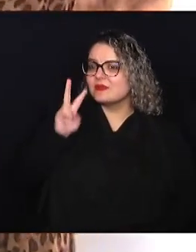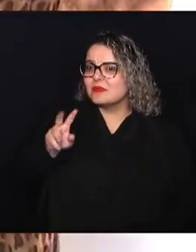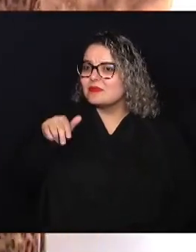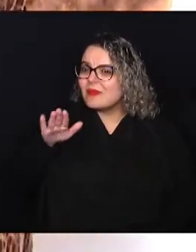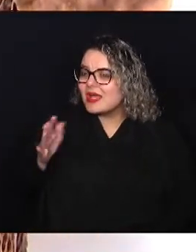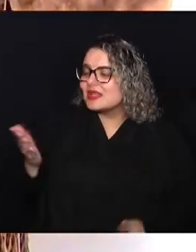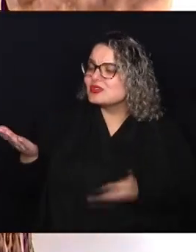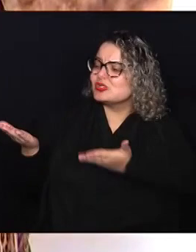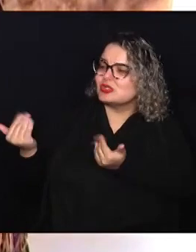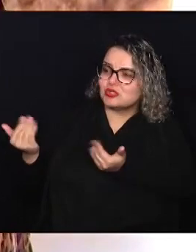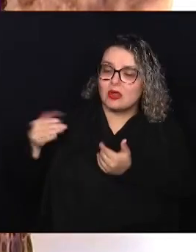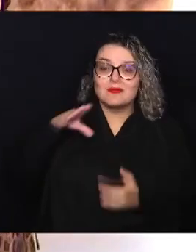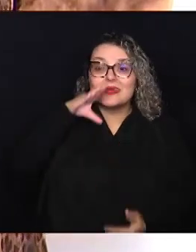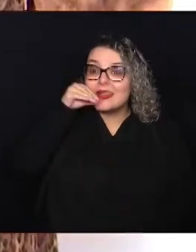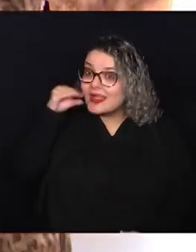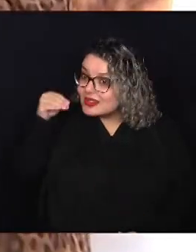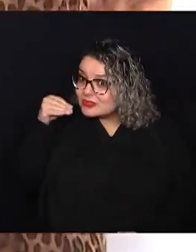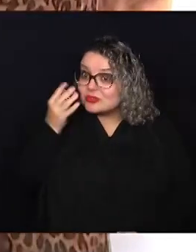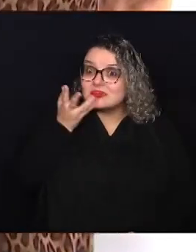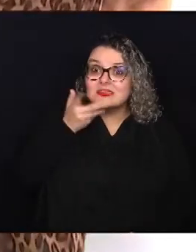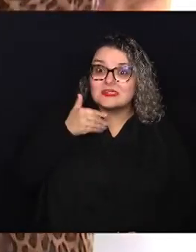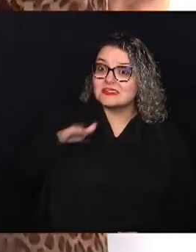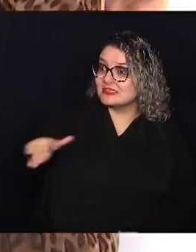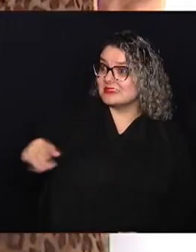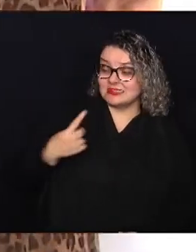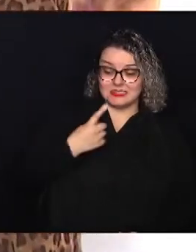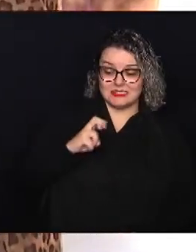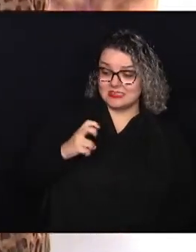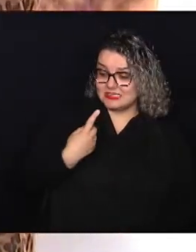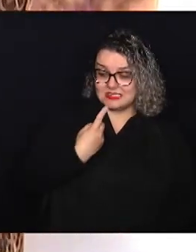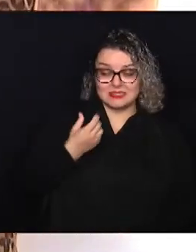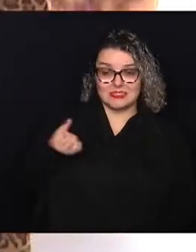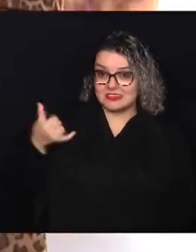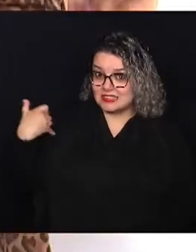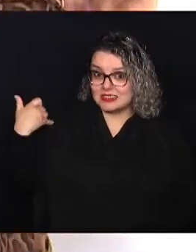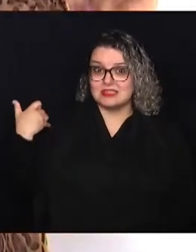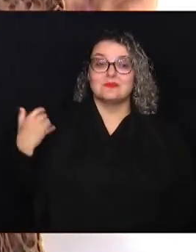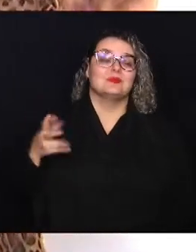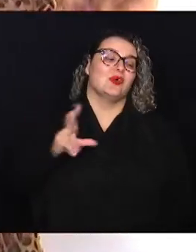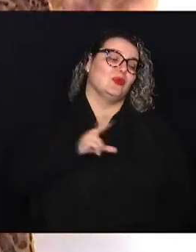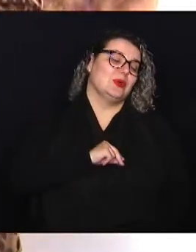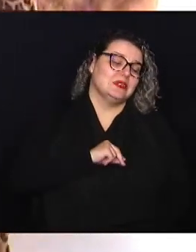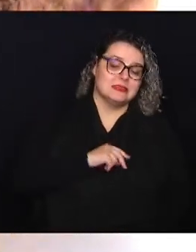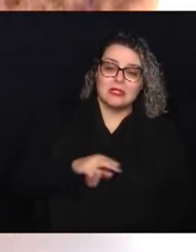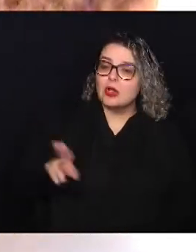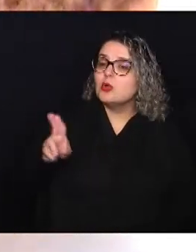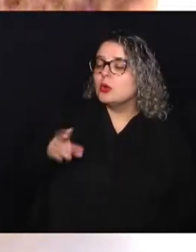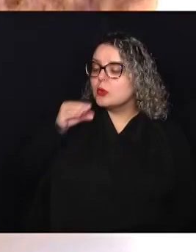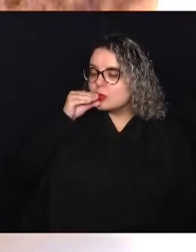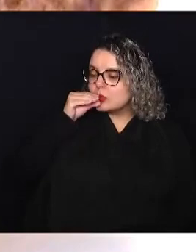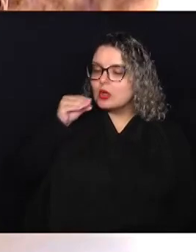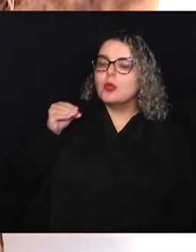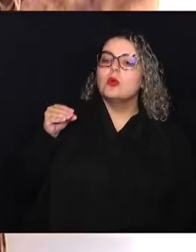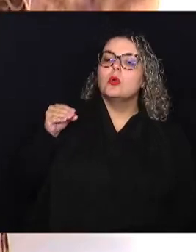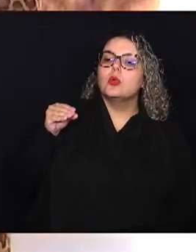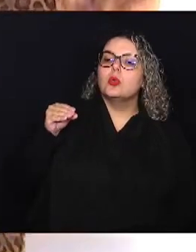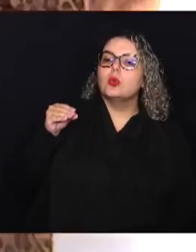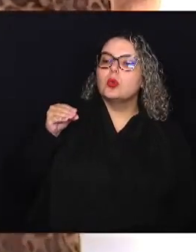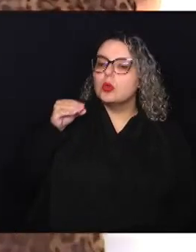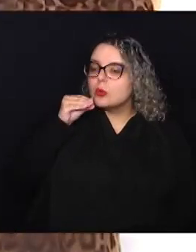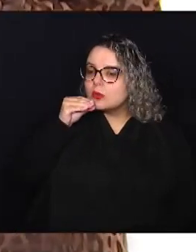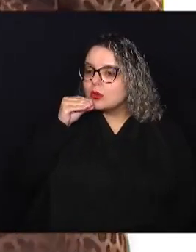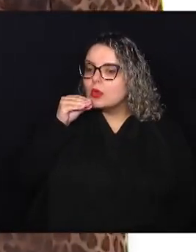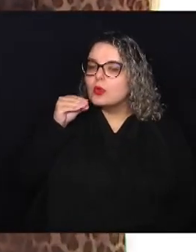jovens, adolescentes, crianças de 15, 16 anos, Utilizando o cigarro eletrônico. Virou uma moda, né?